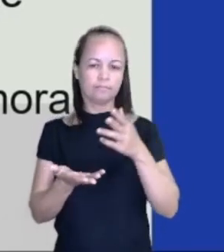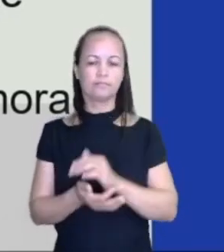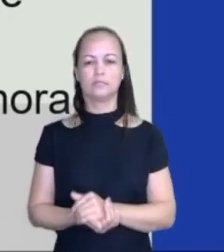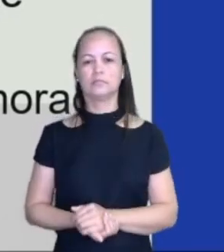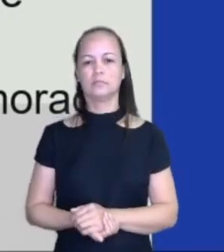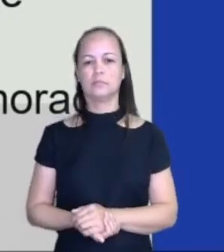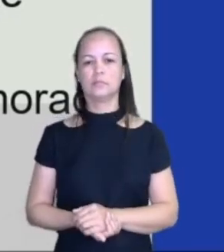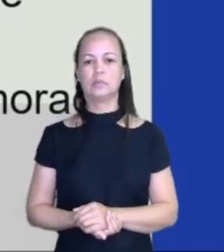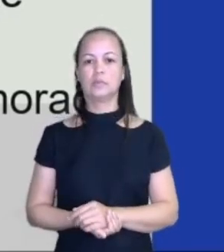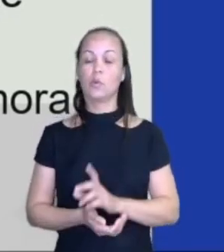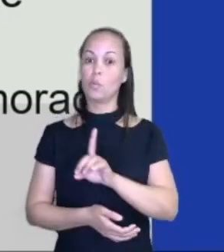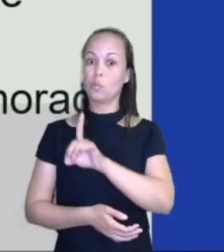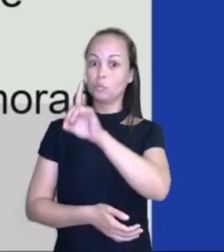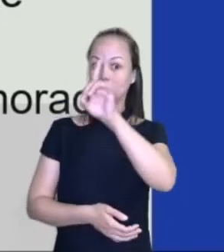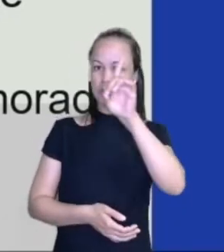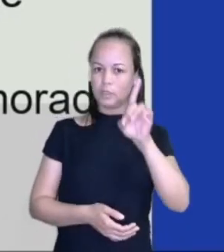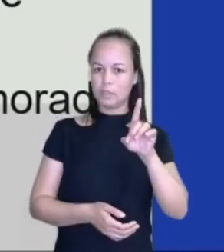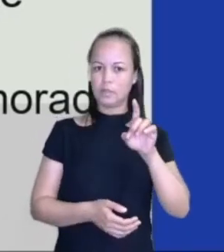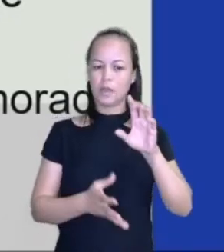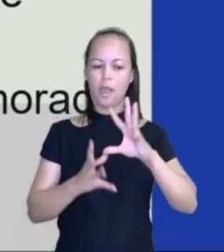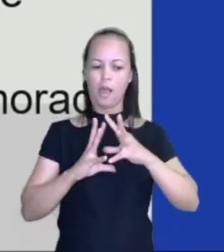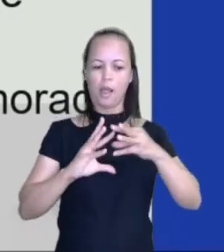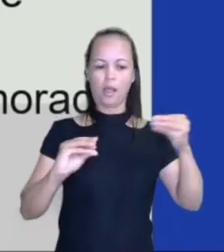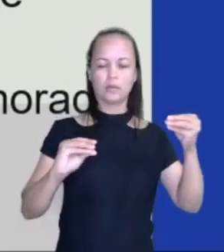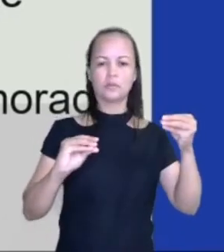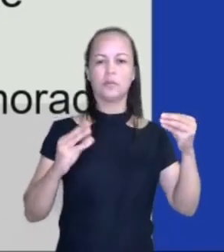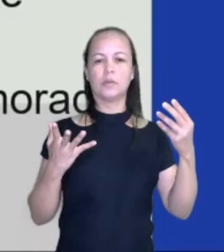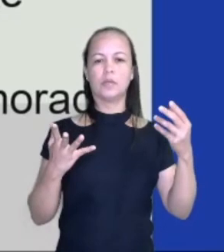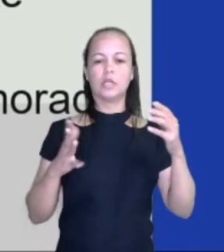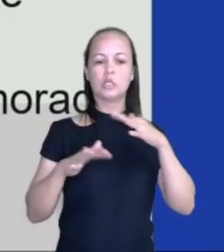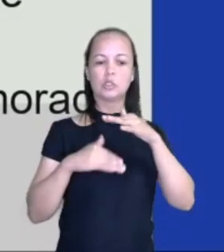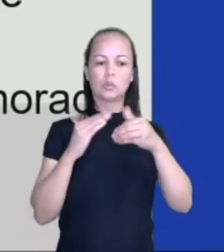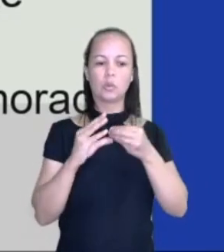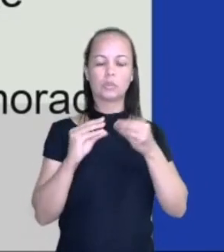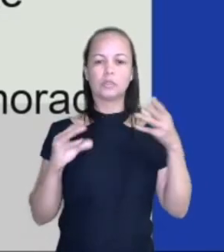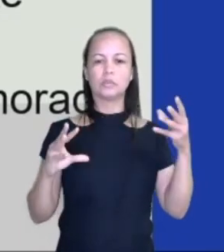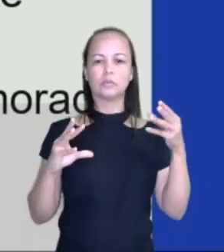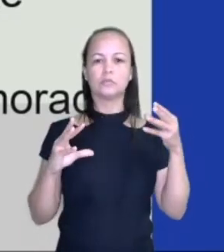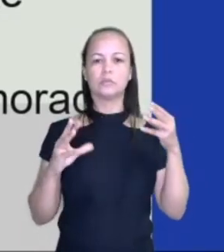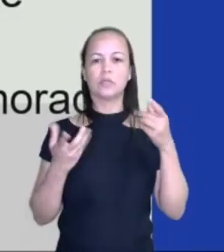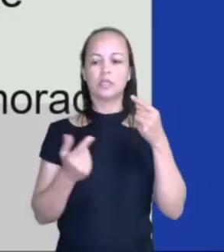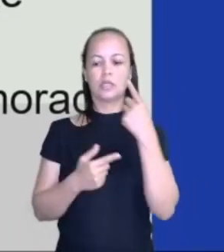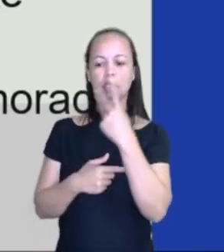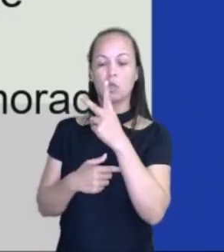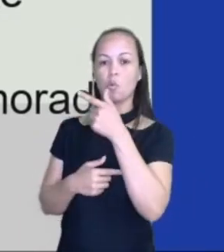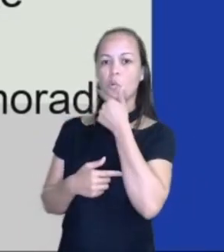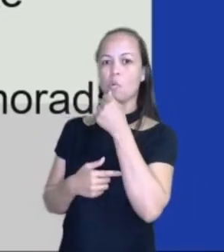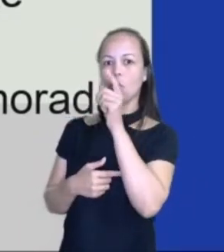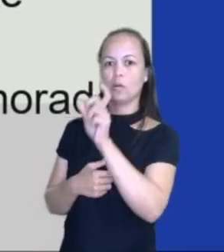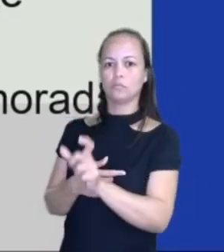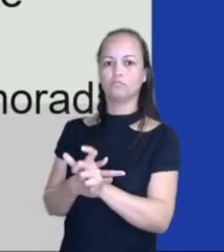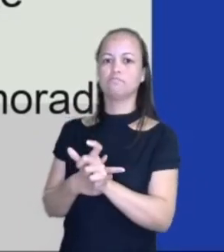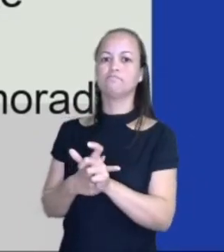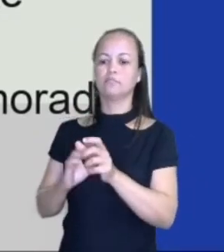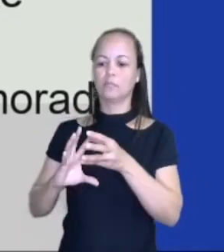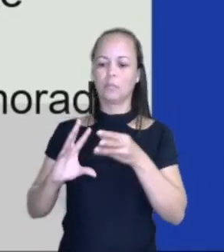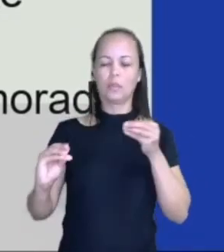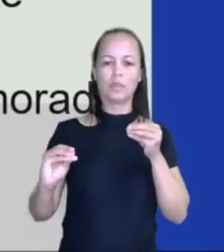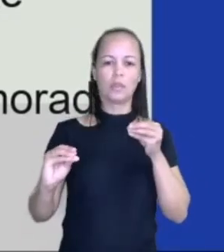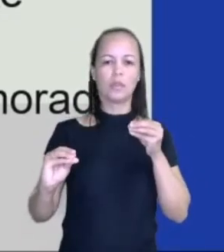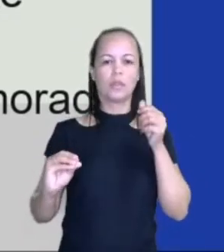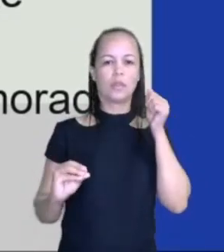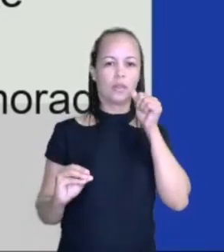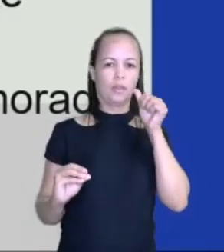Agora, um dia ela desaparece e todas as evidências apontam para ele. Olha aí a situação de